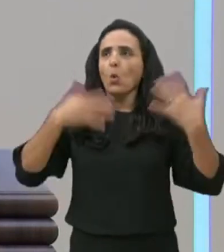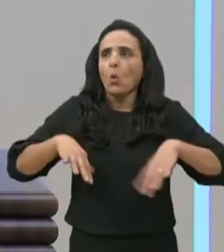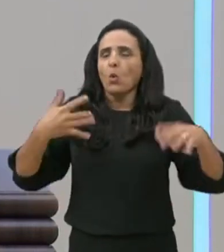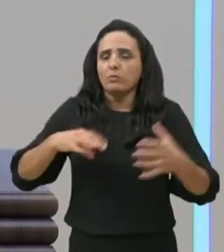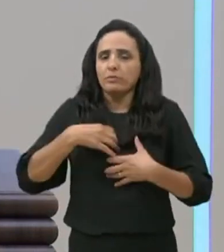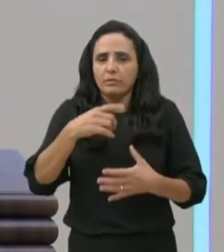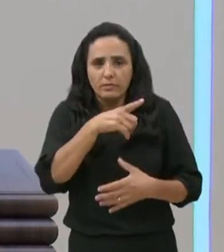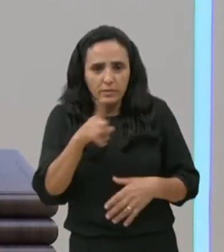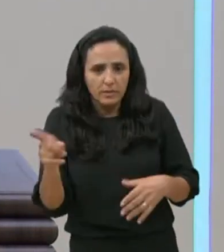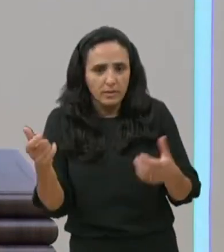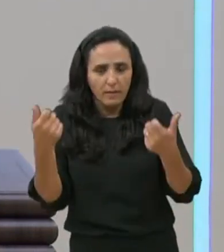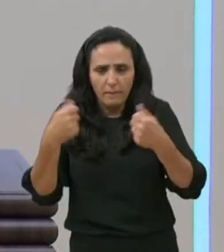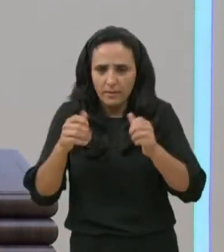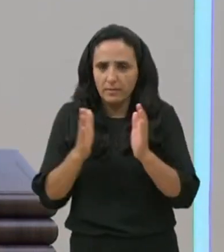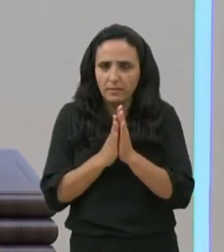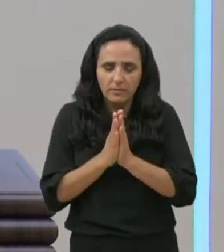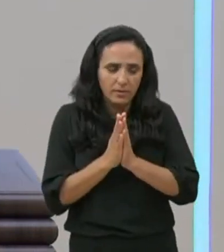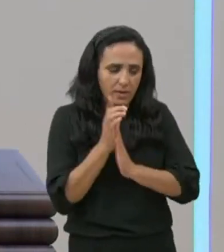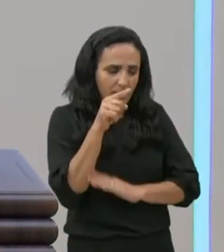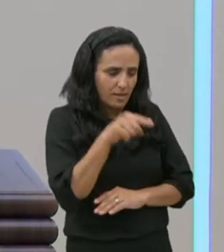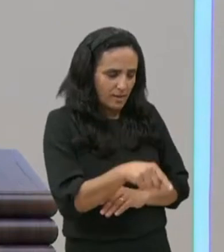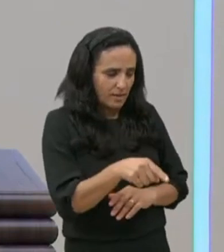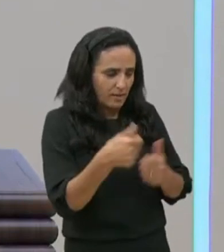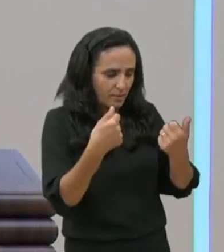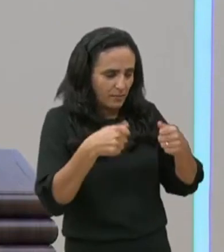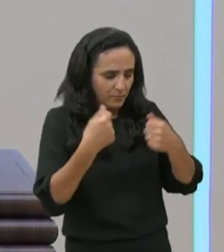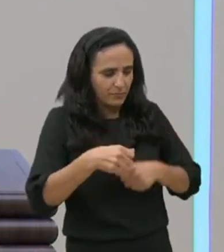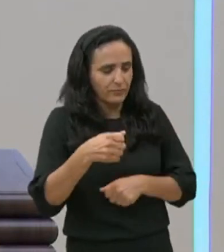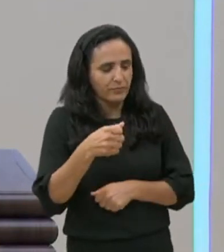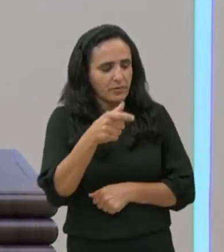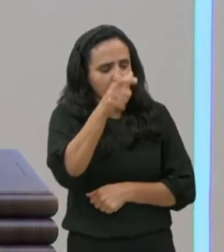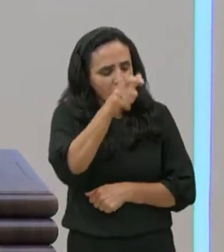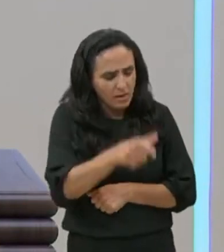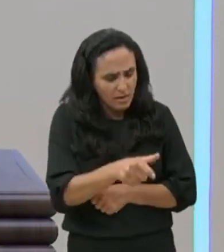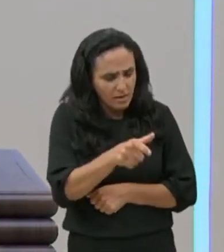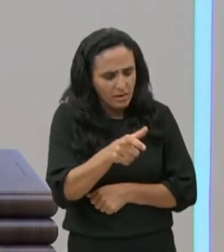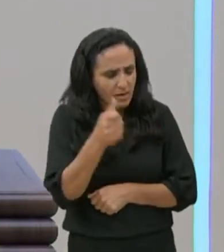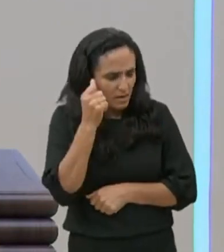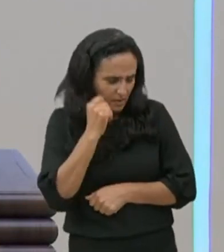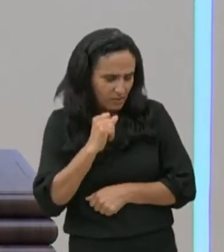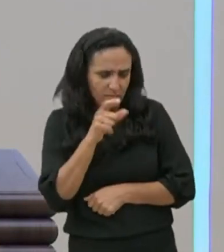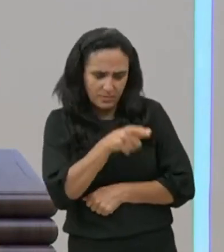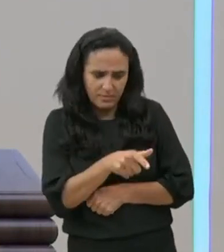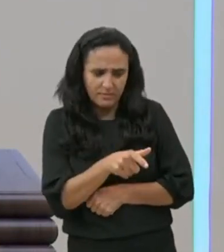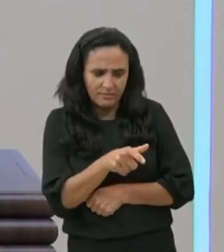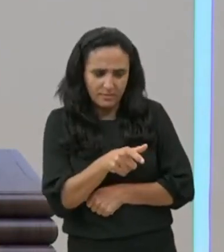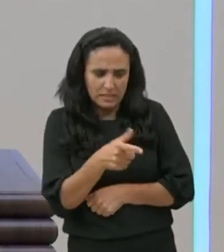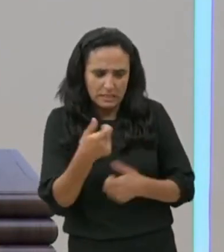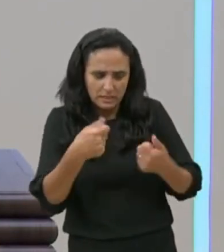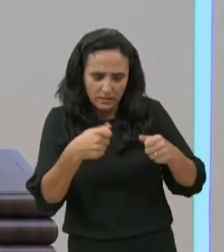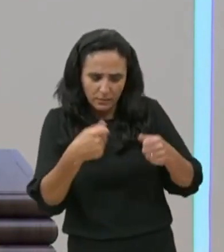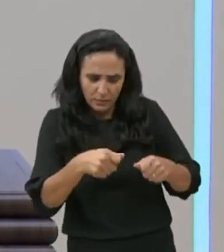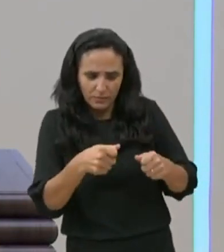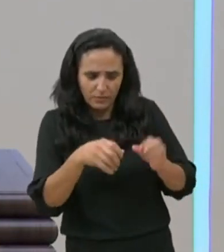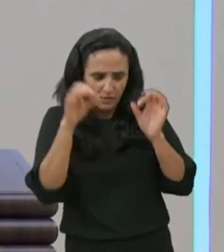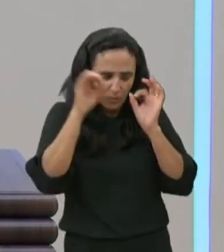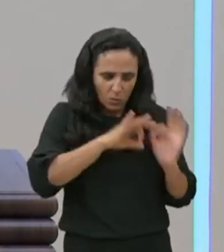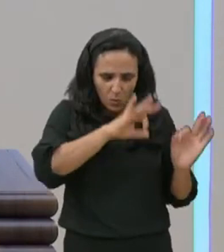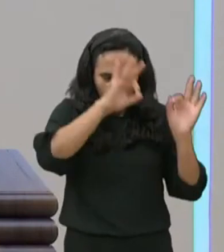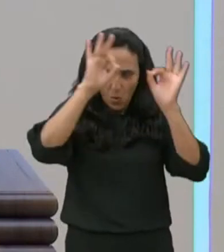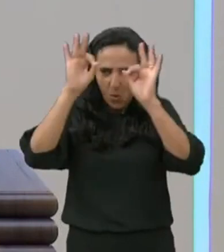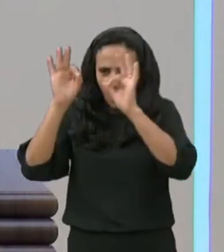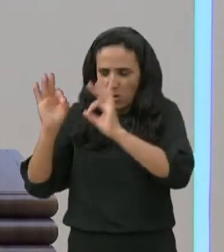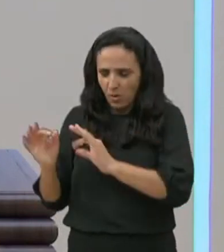esqueça, irmã, Josebede, se a senhora estiver, acompanhando-nos,